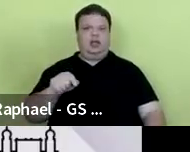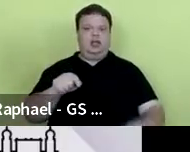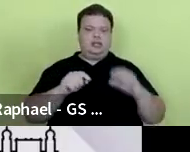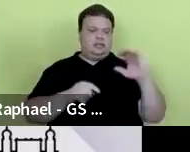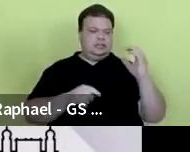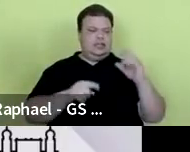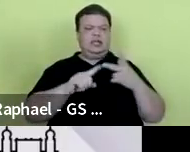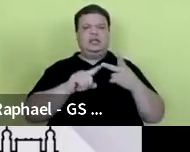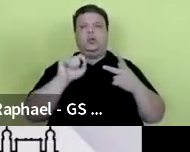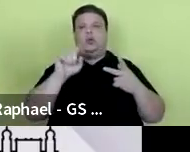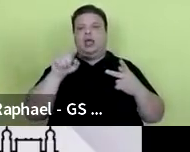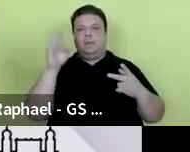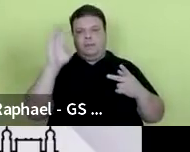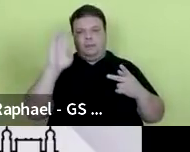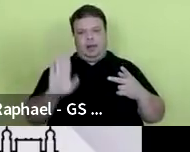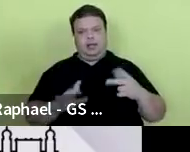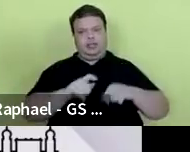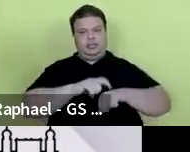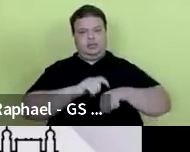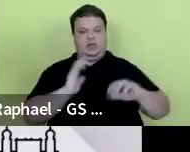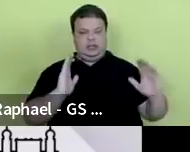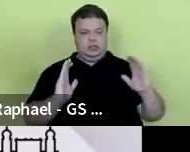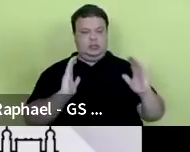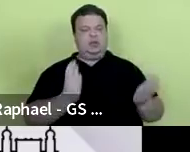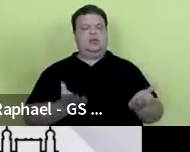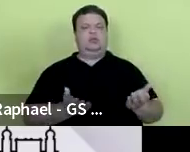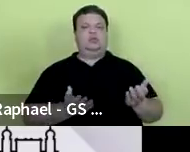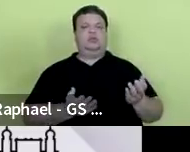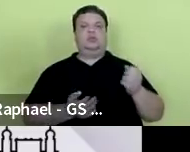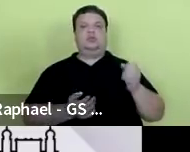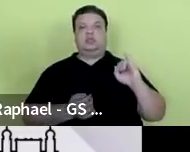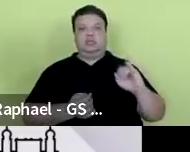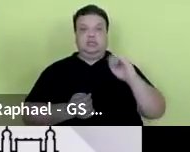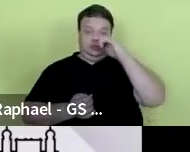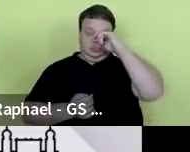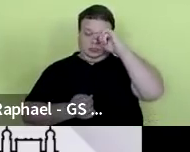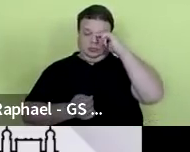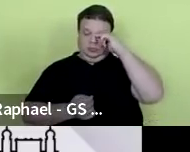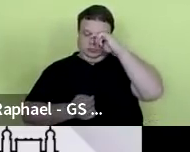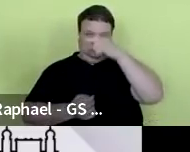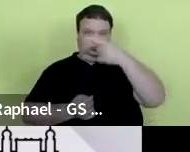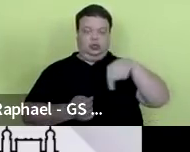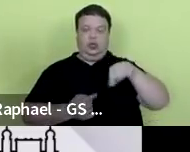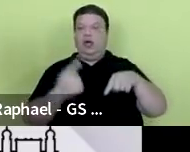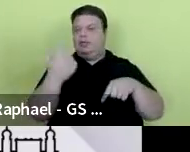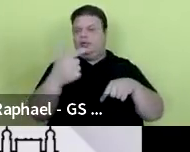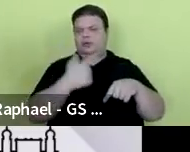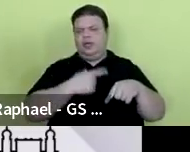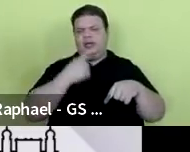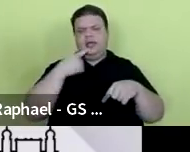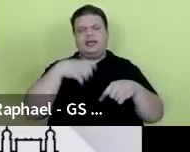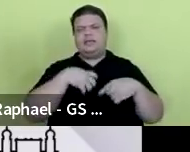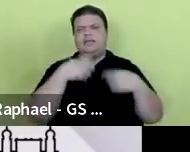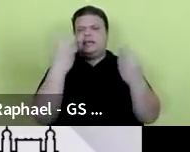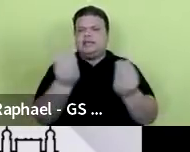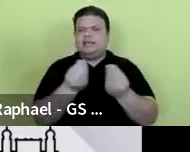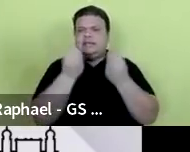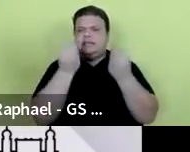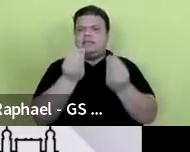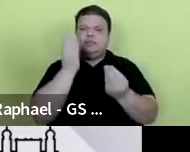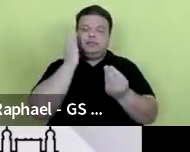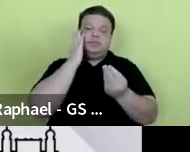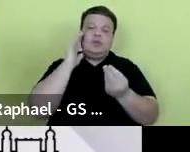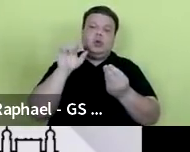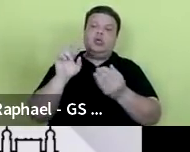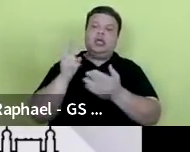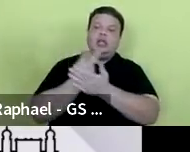Brasil nesse momento sem que a gente tivesse essa sensibilidade para considerar